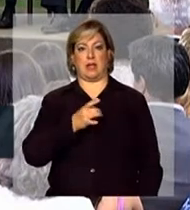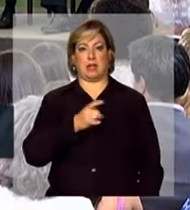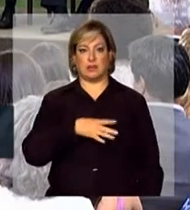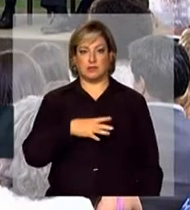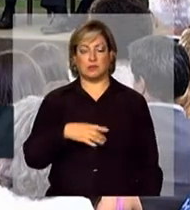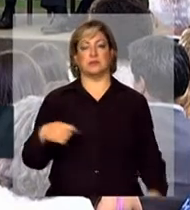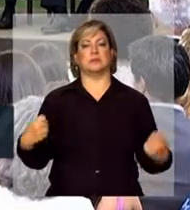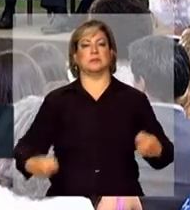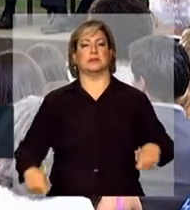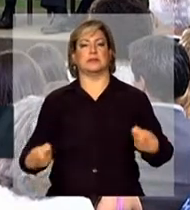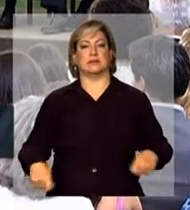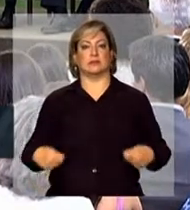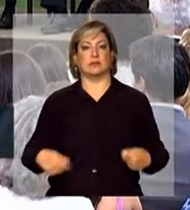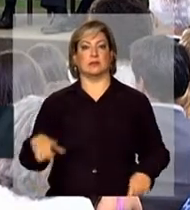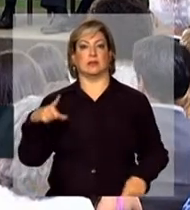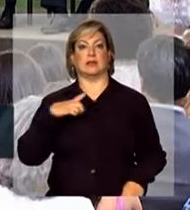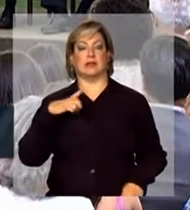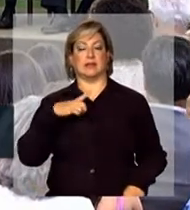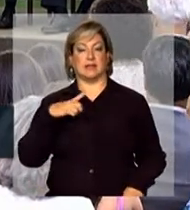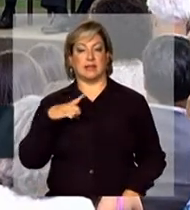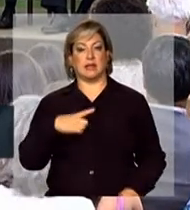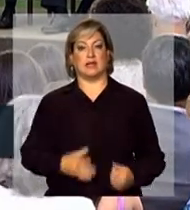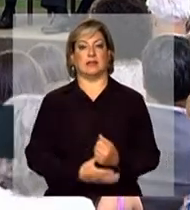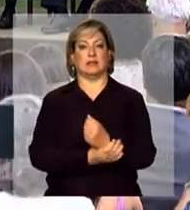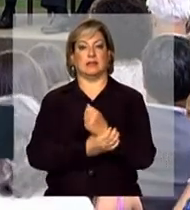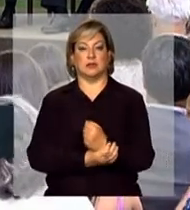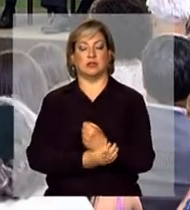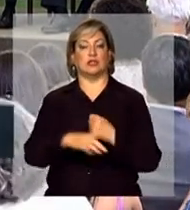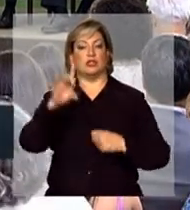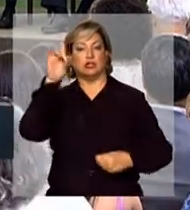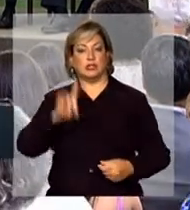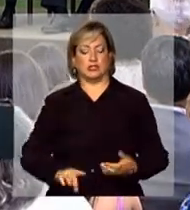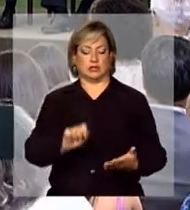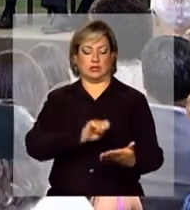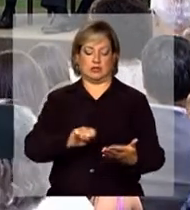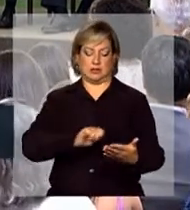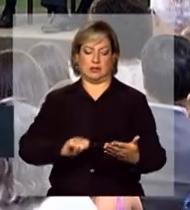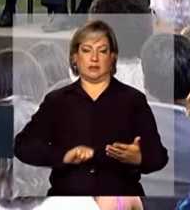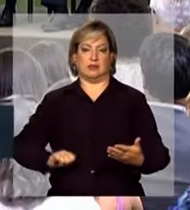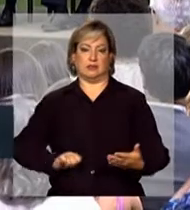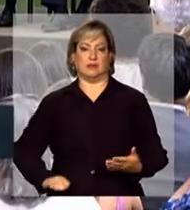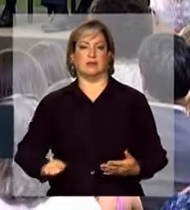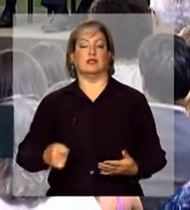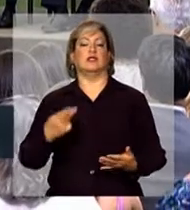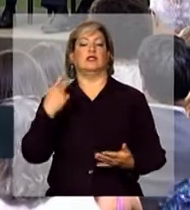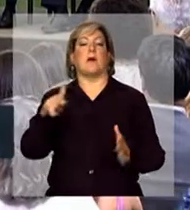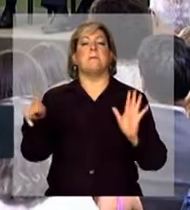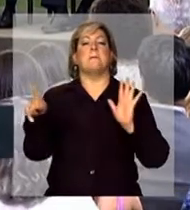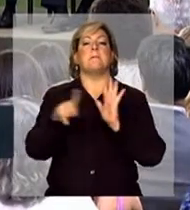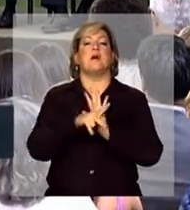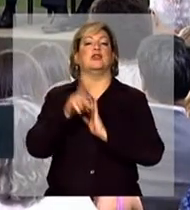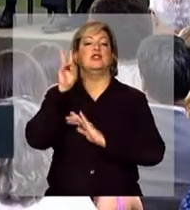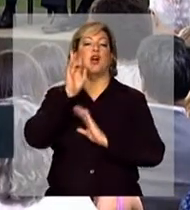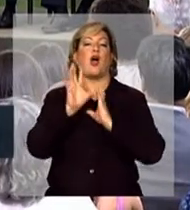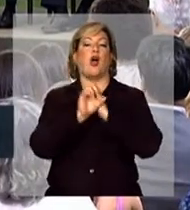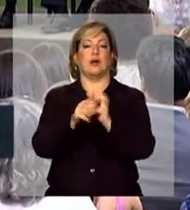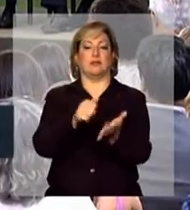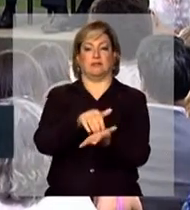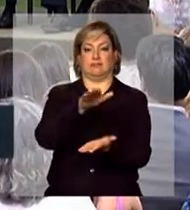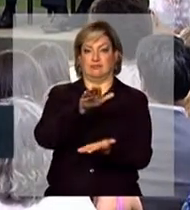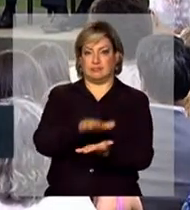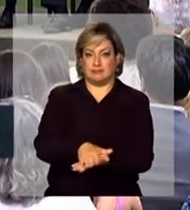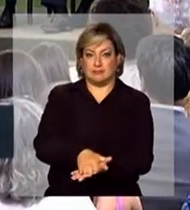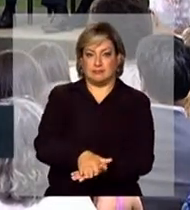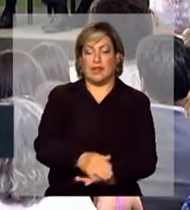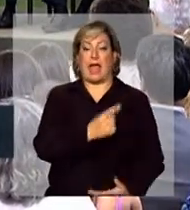Precisam de ter assegurado o direito de escrever sua própria história, cada uma de nós, mulheres,